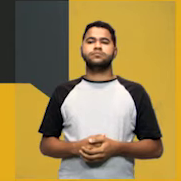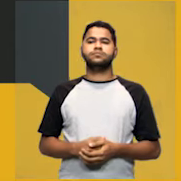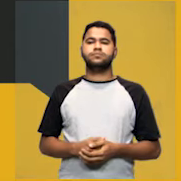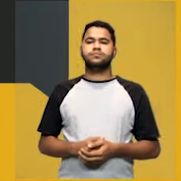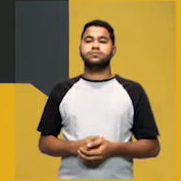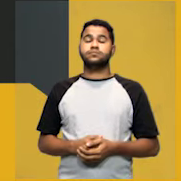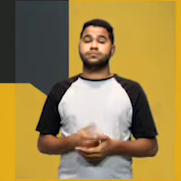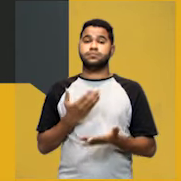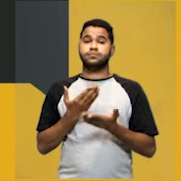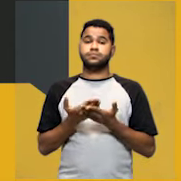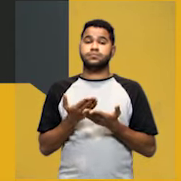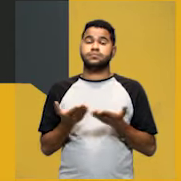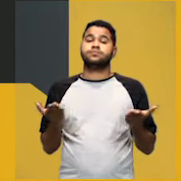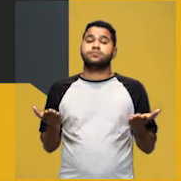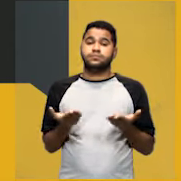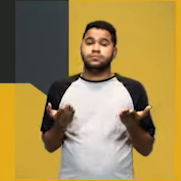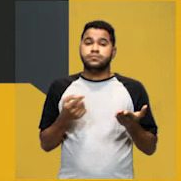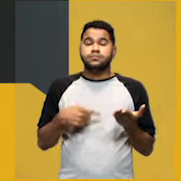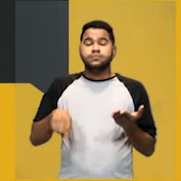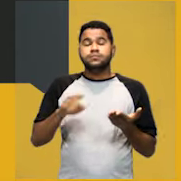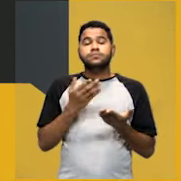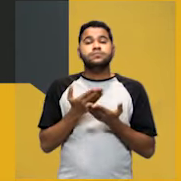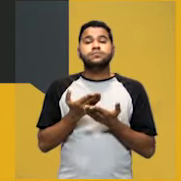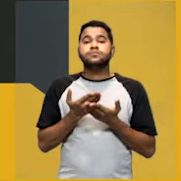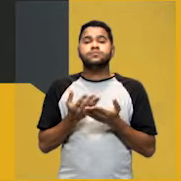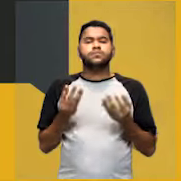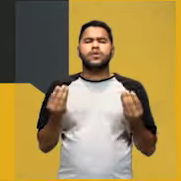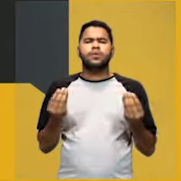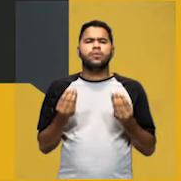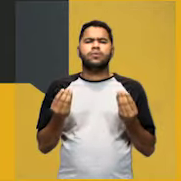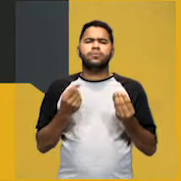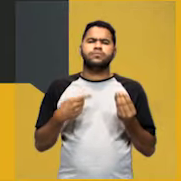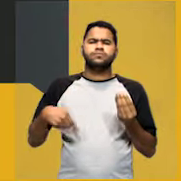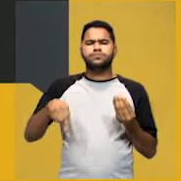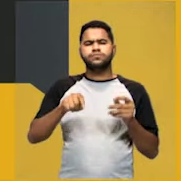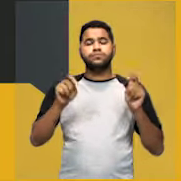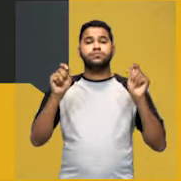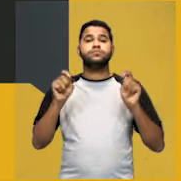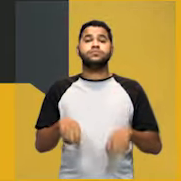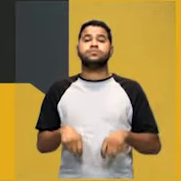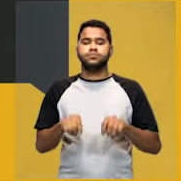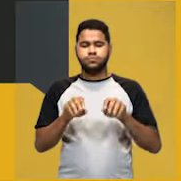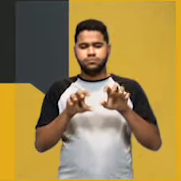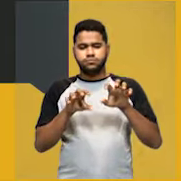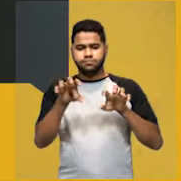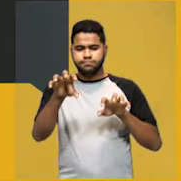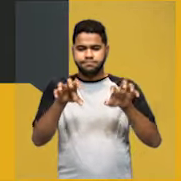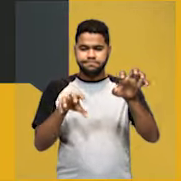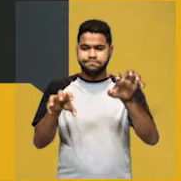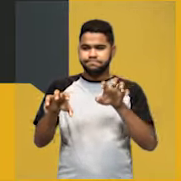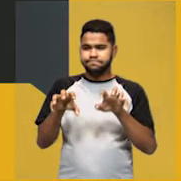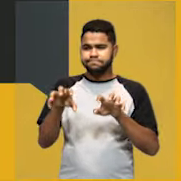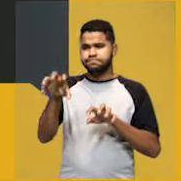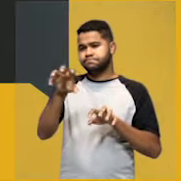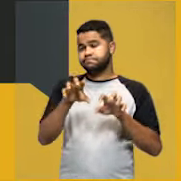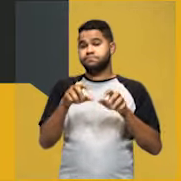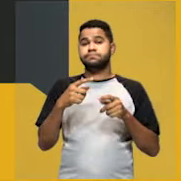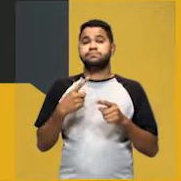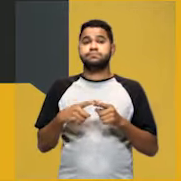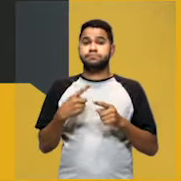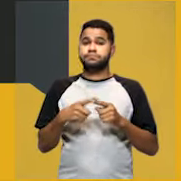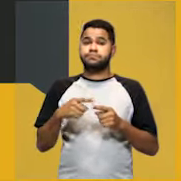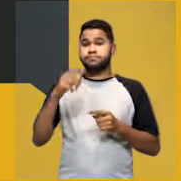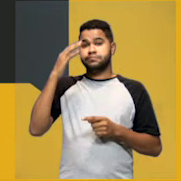Na aula de hoje, nós vamos estudar como é que nós podemos separar as misturas, porque